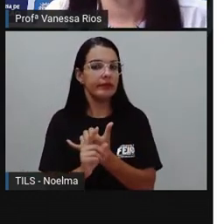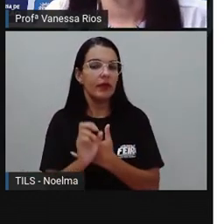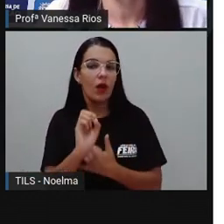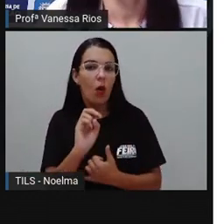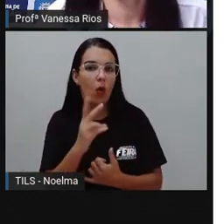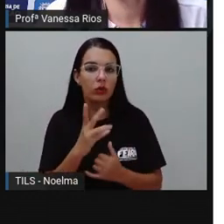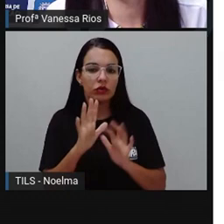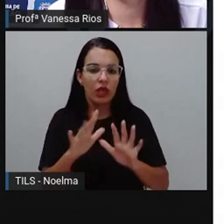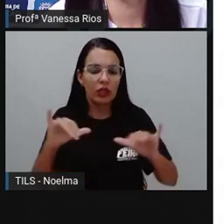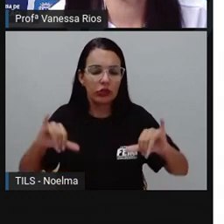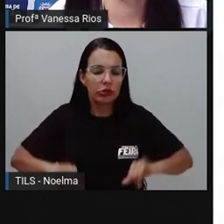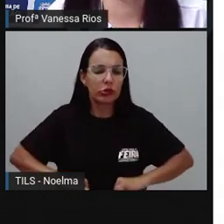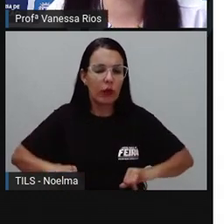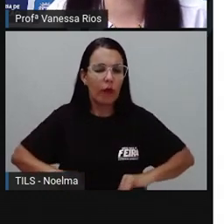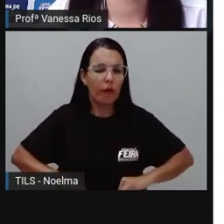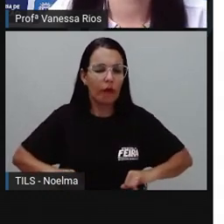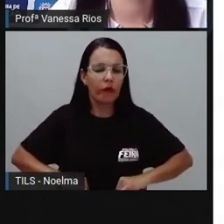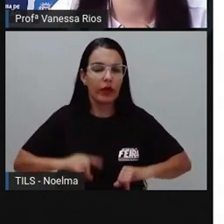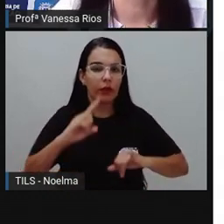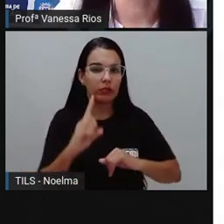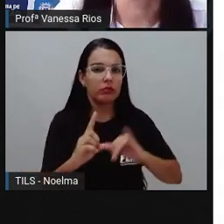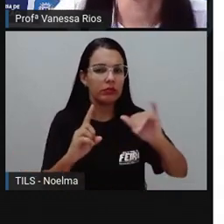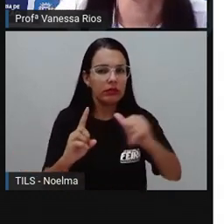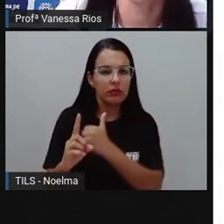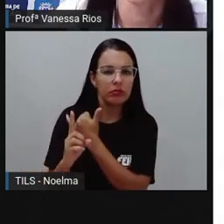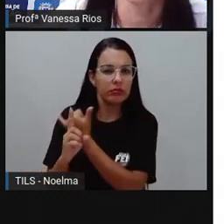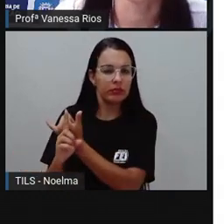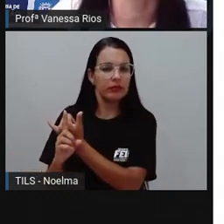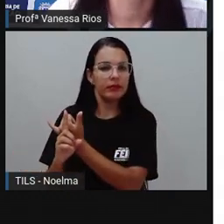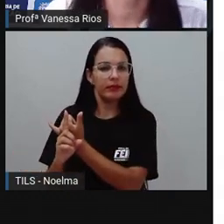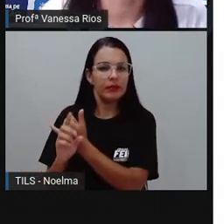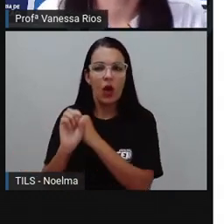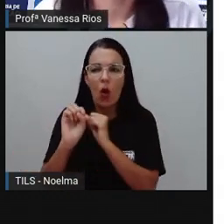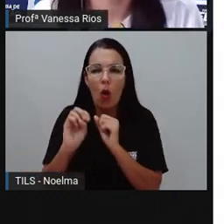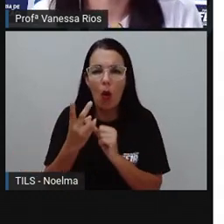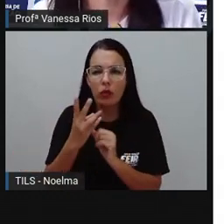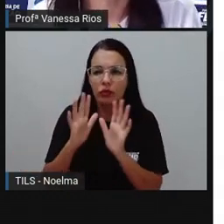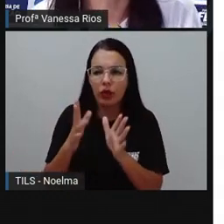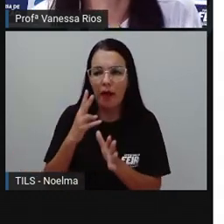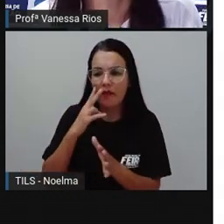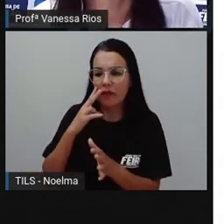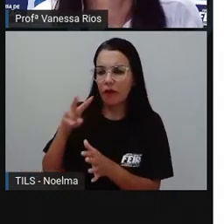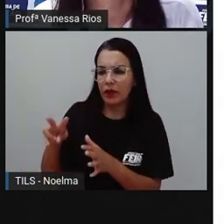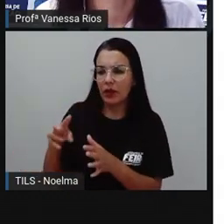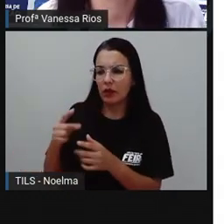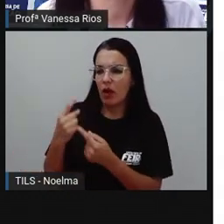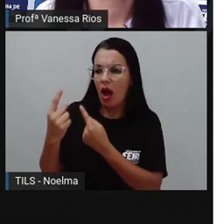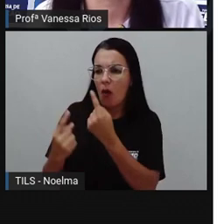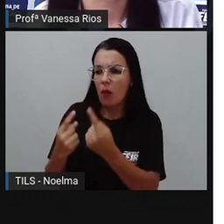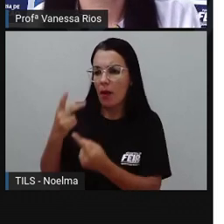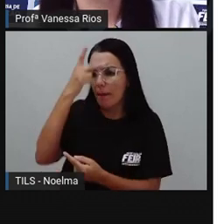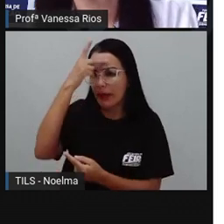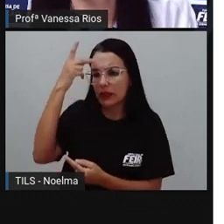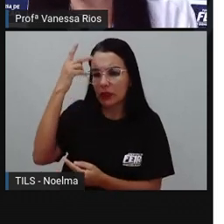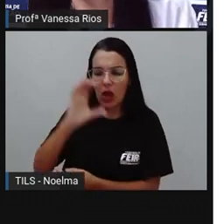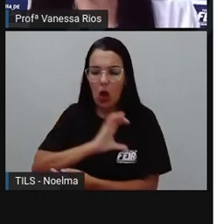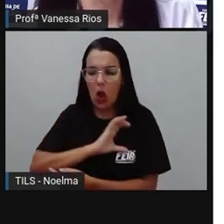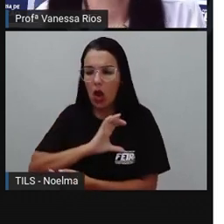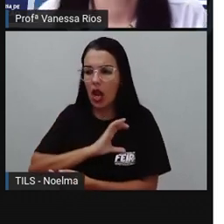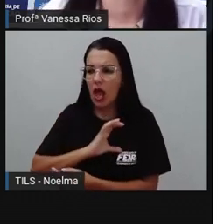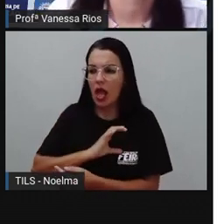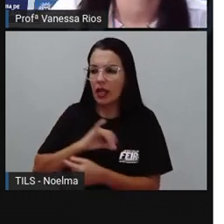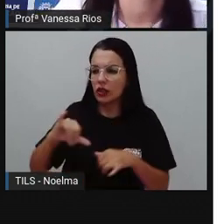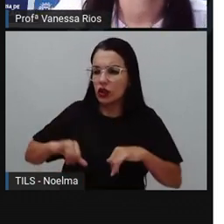Ou pelo menos já presenciou alguém sofrendo? Ou fazendo bullying aí com algum colega na